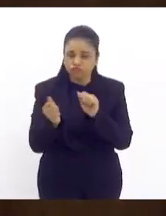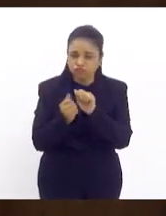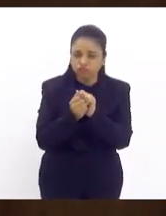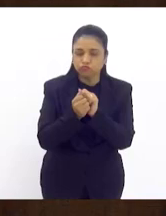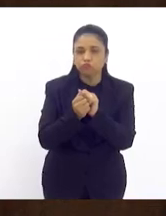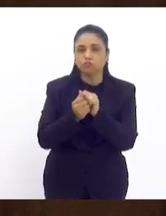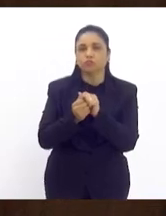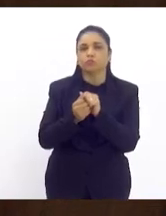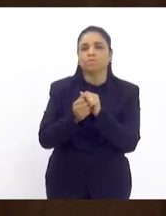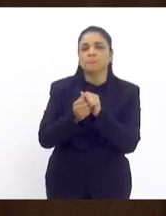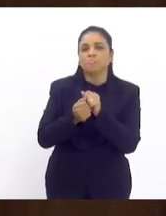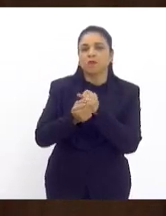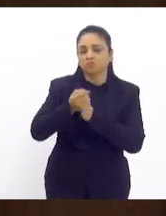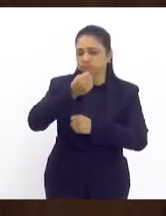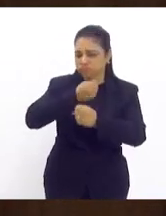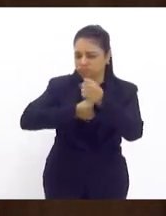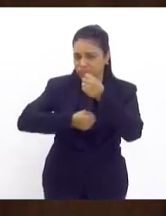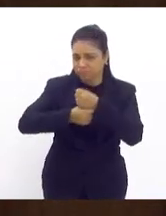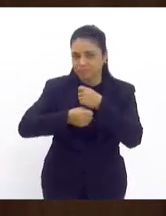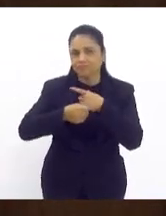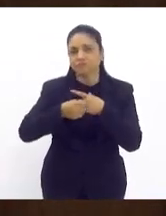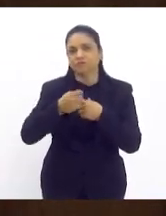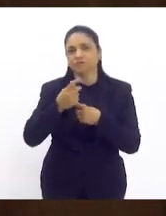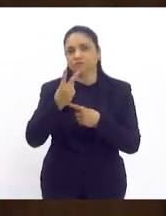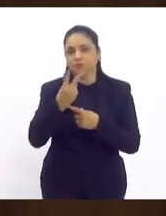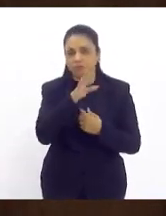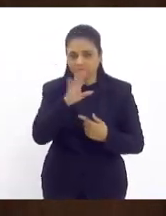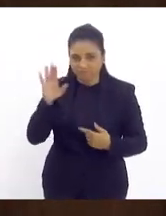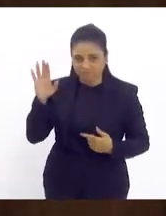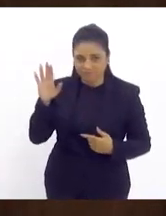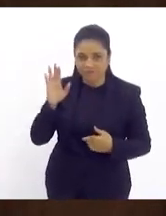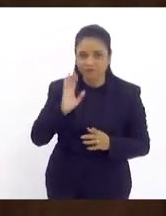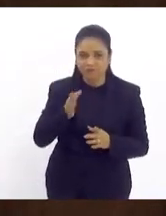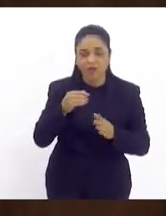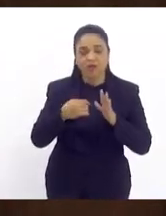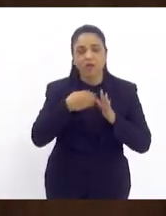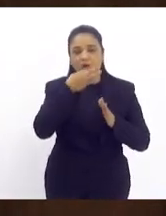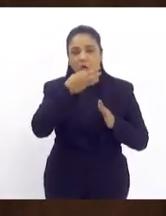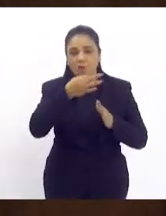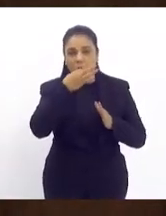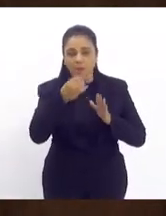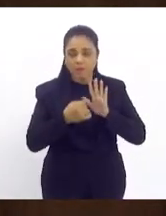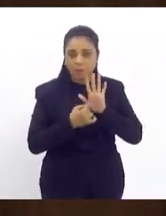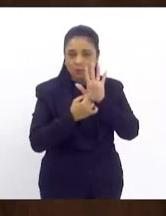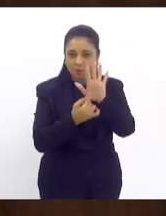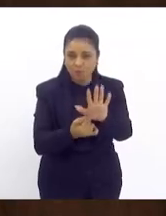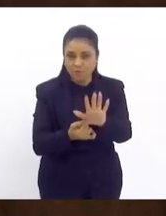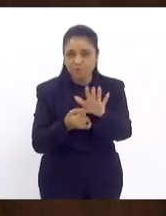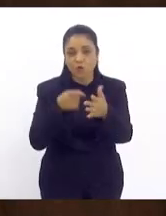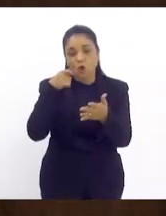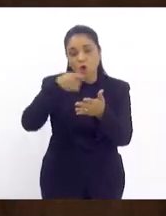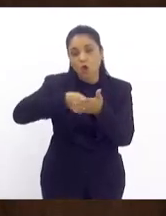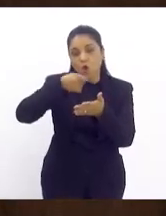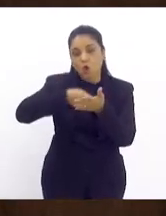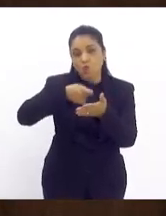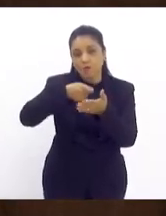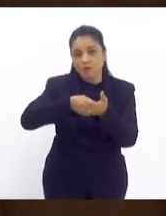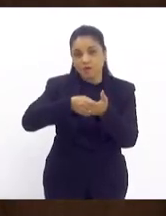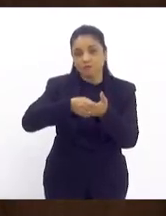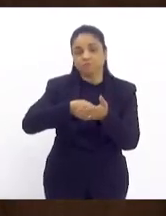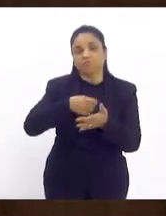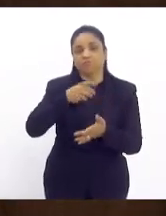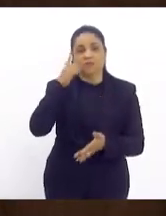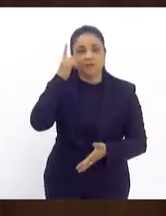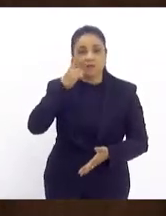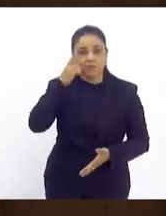legislaturas e apresentar aqui alguns argumentos já trazidos com o brigantismo pela deputada Élica